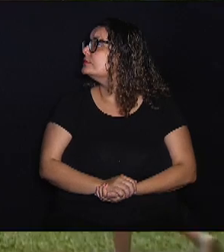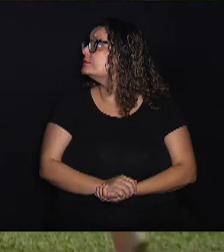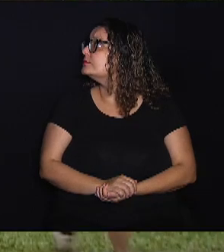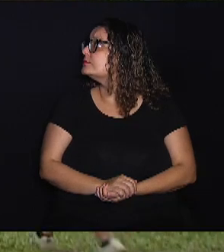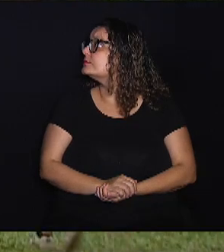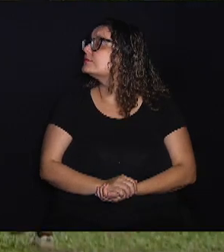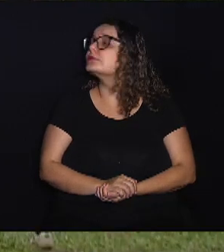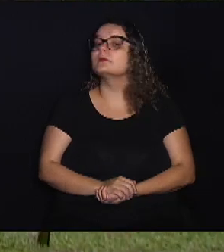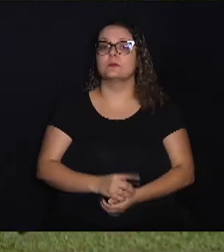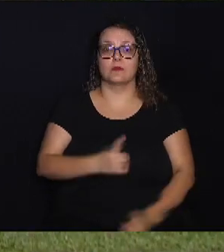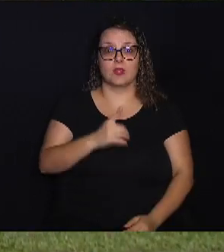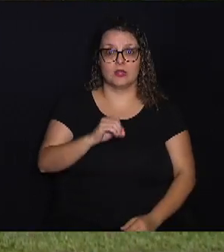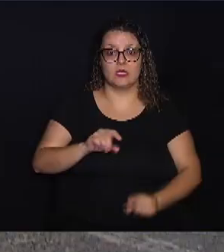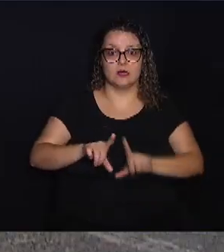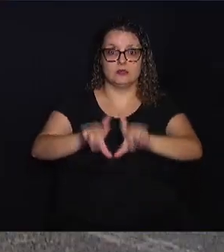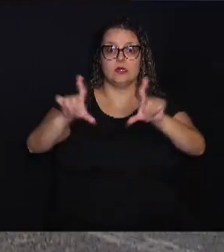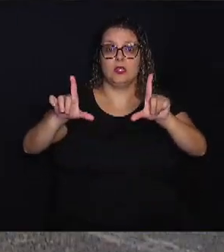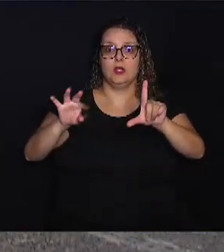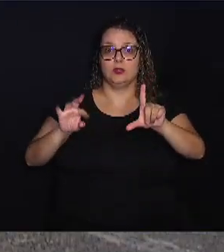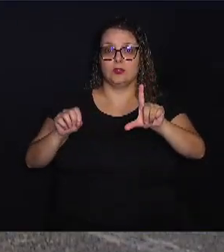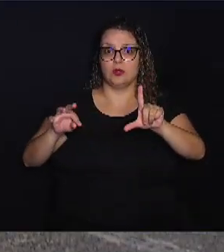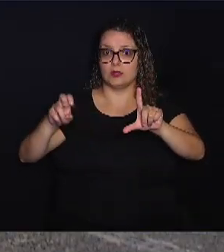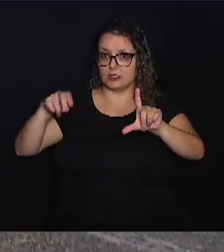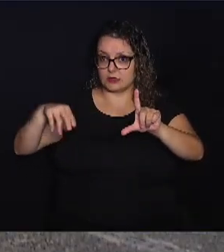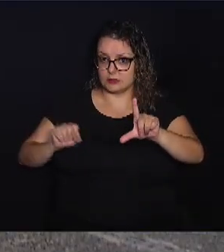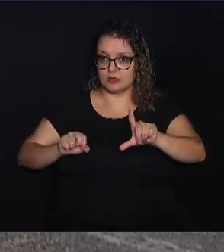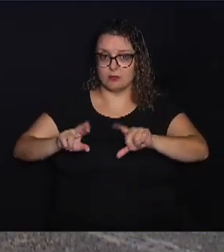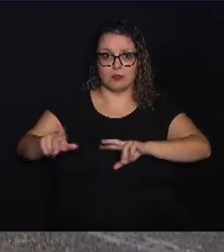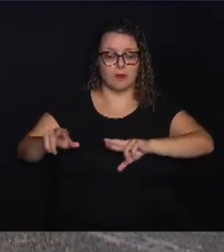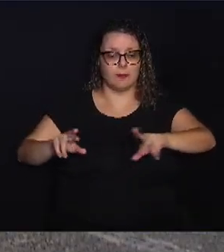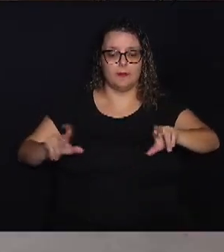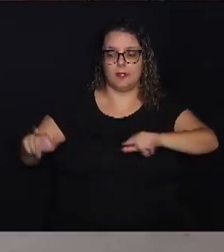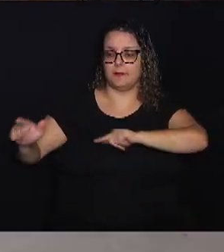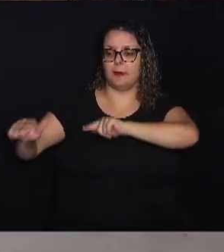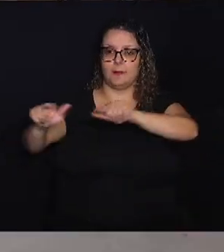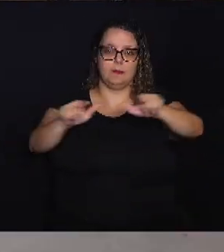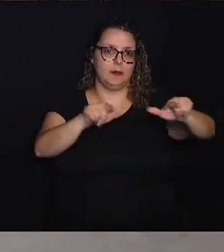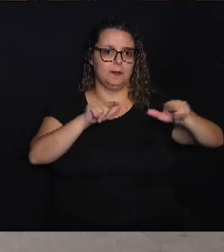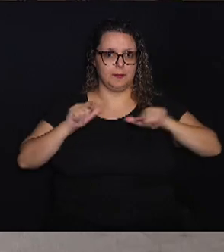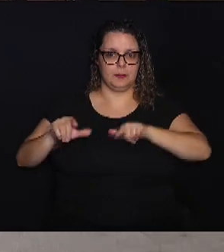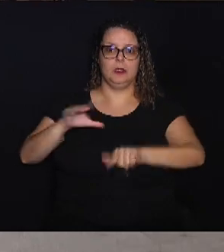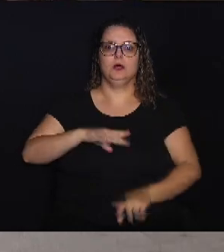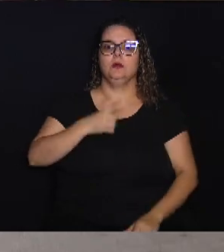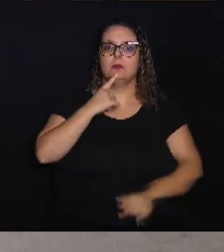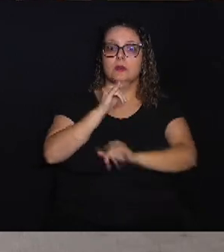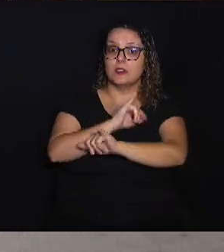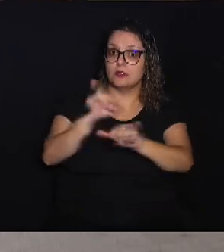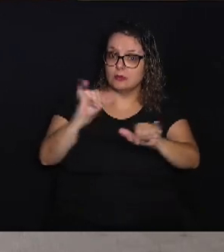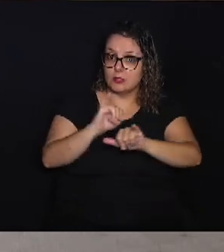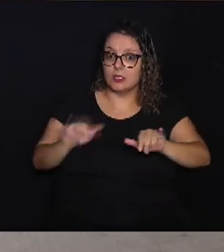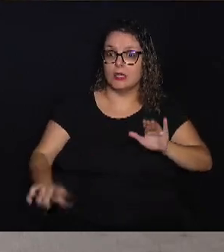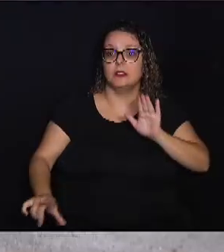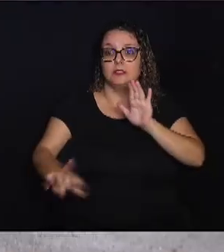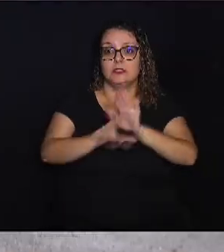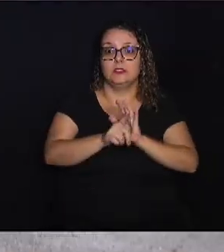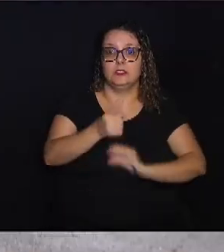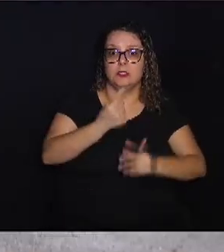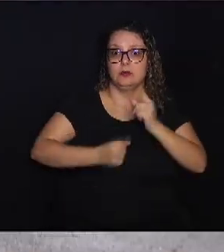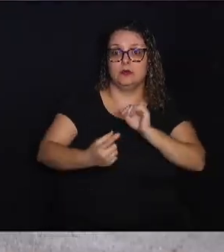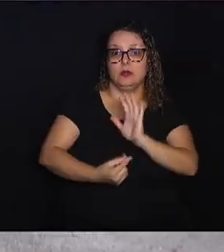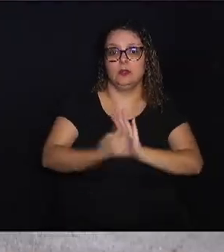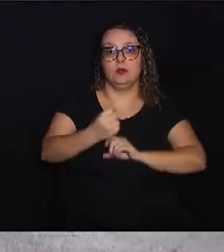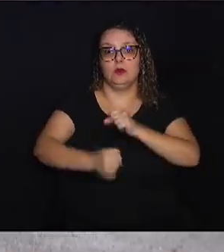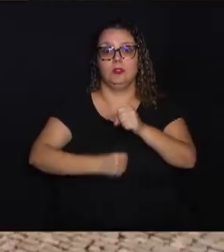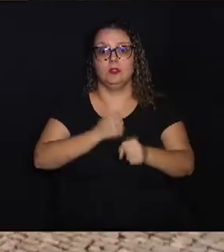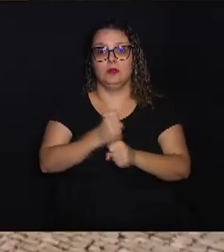Dez tótens estão espalhados por diversos pontos da cidade de Campinas para a divulgação da Lei Orçamentária Anual de